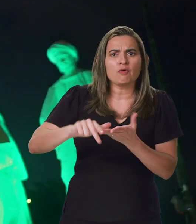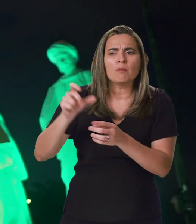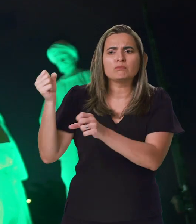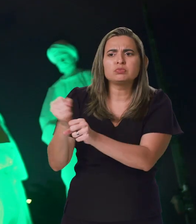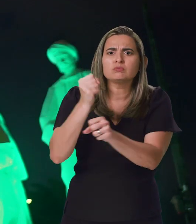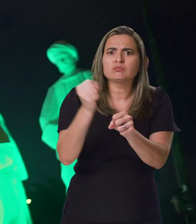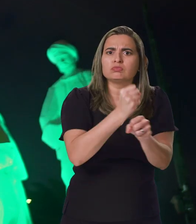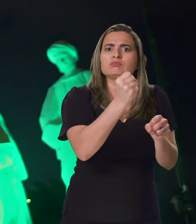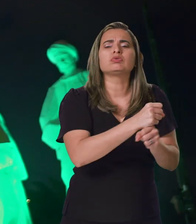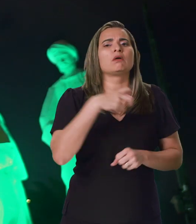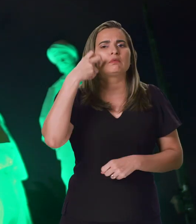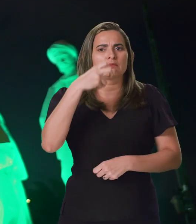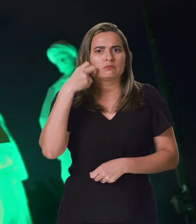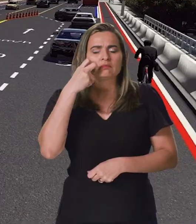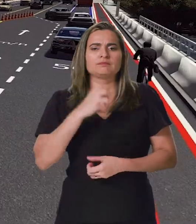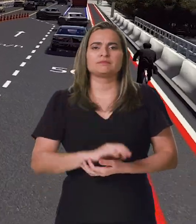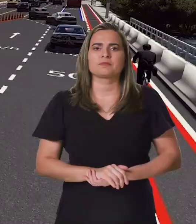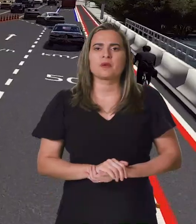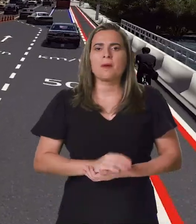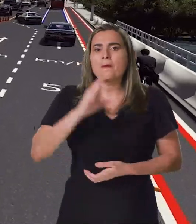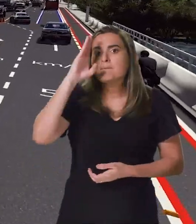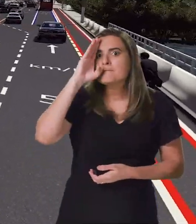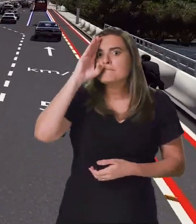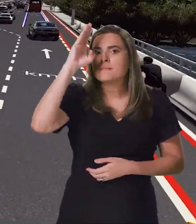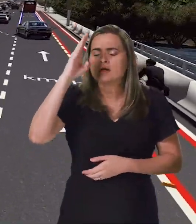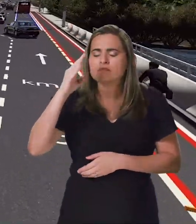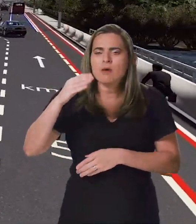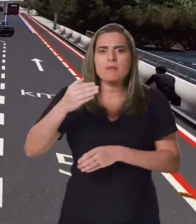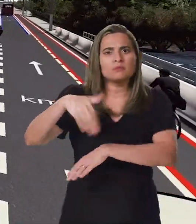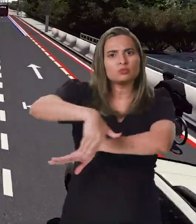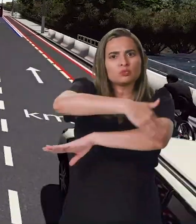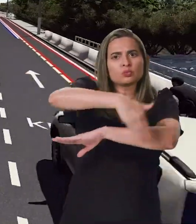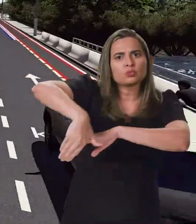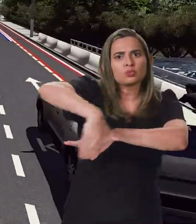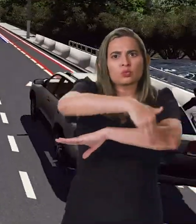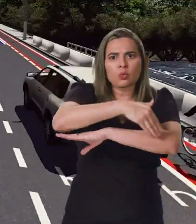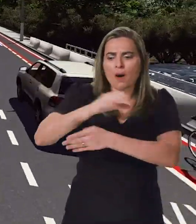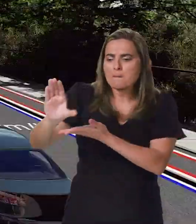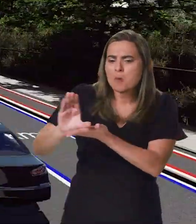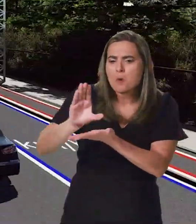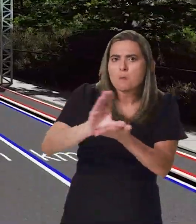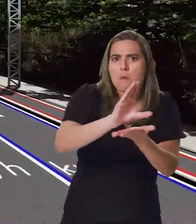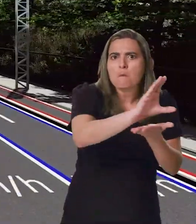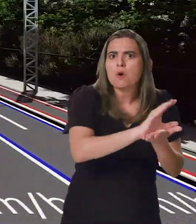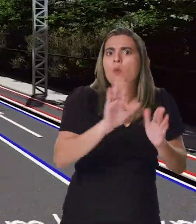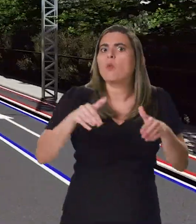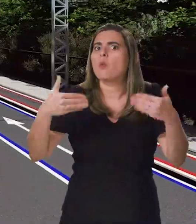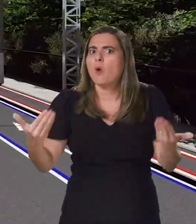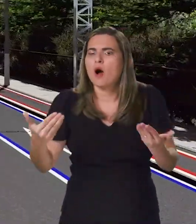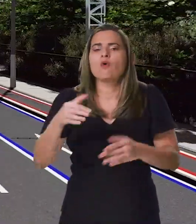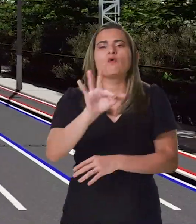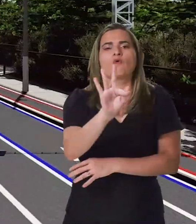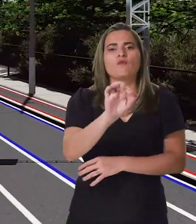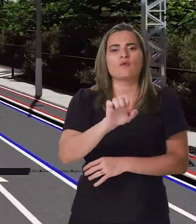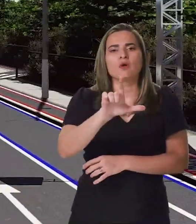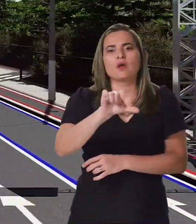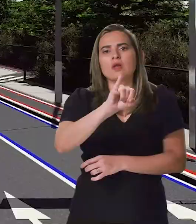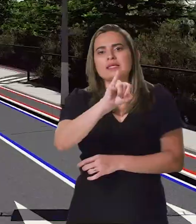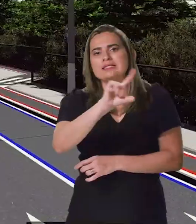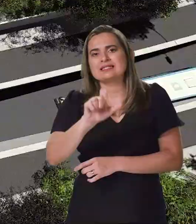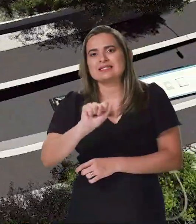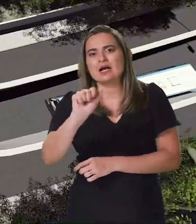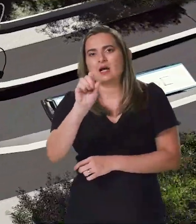obras estruturantes em Natal. Rogério, ministro, destinou recursos federais para modernizar e melhorar a avenida